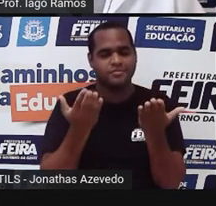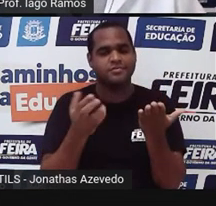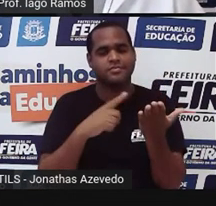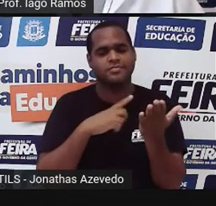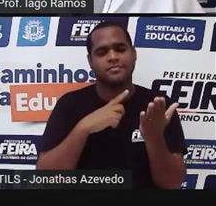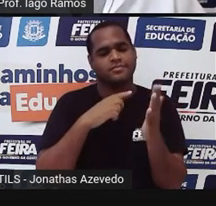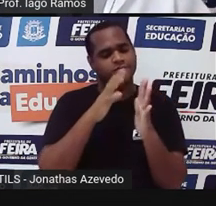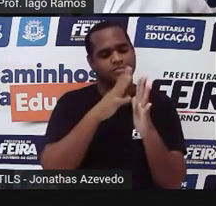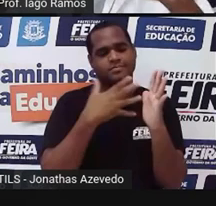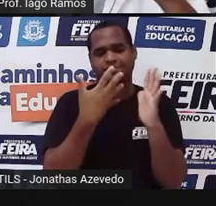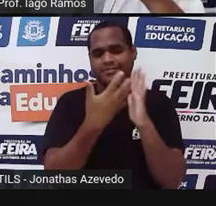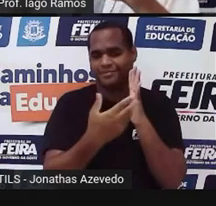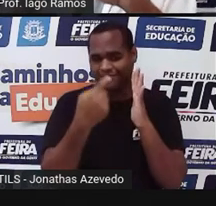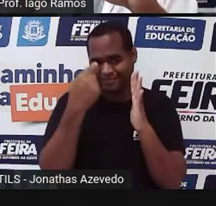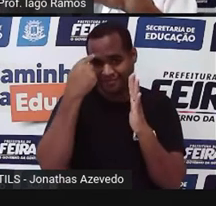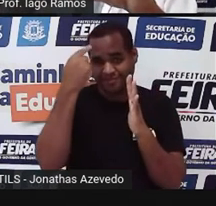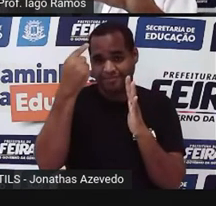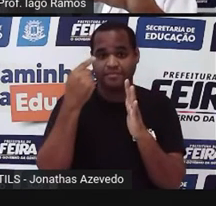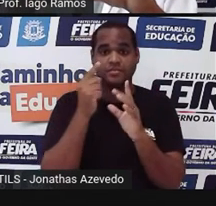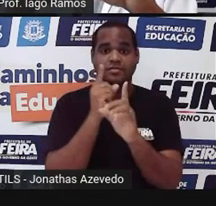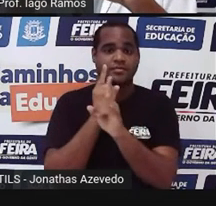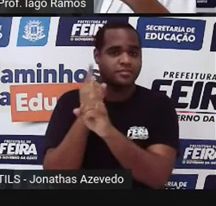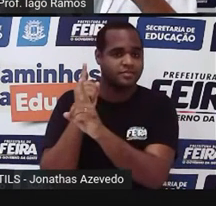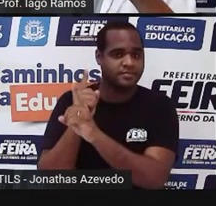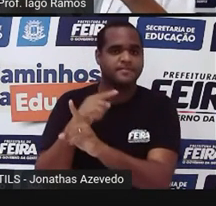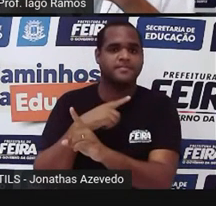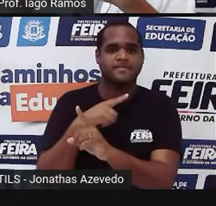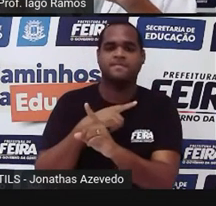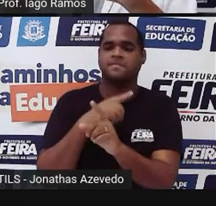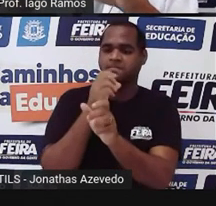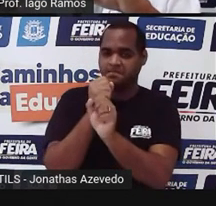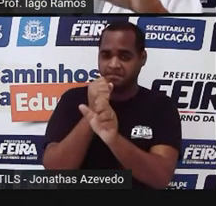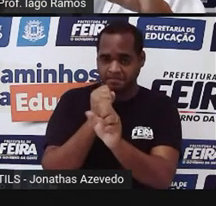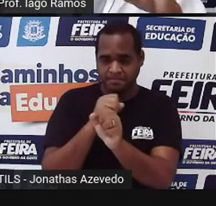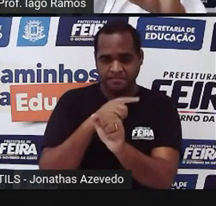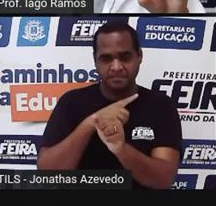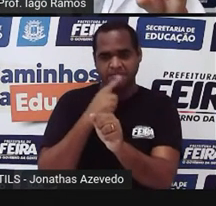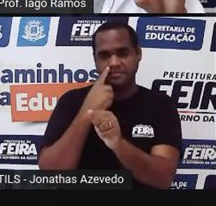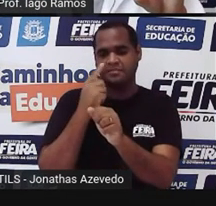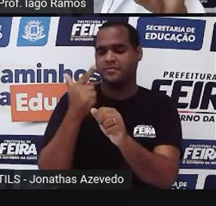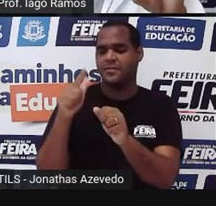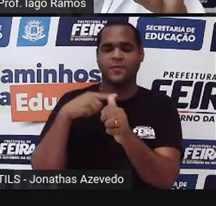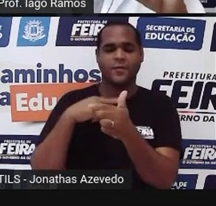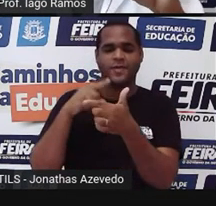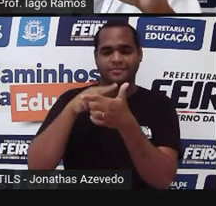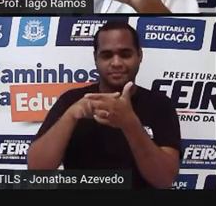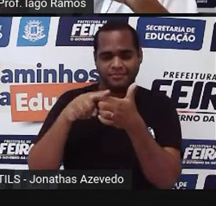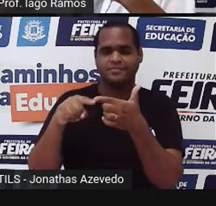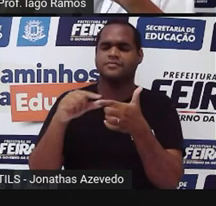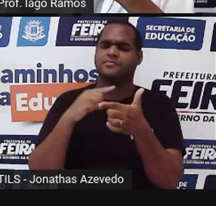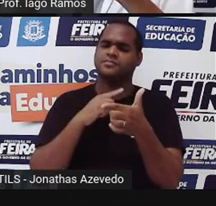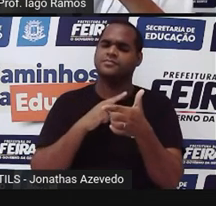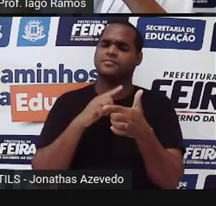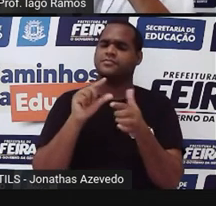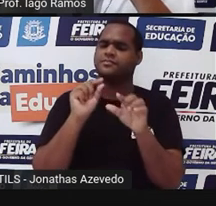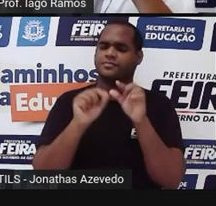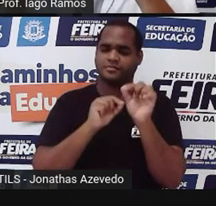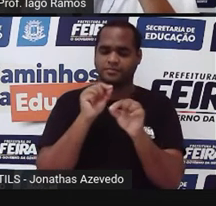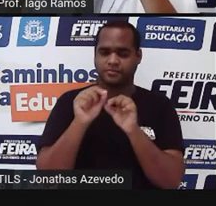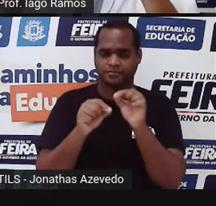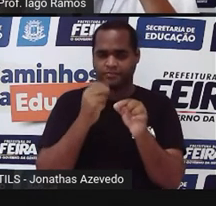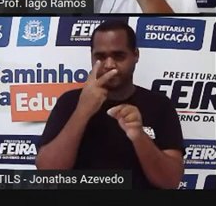do boletim aqui, a gente achou um total e esse total, quando a gente dividiu, é como se a gente estivesse